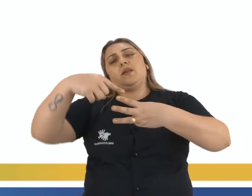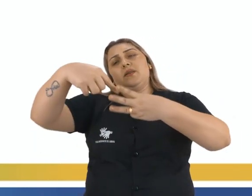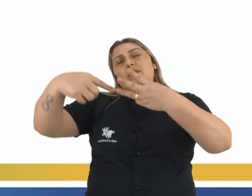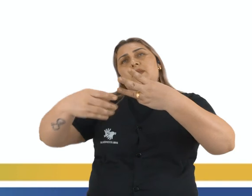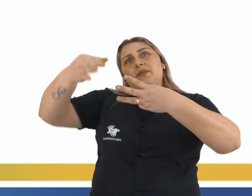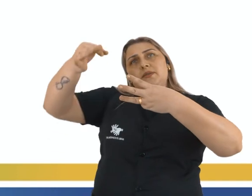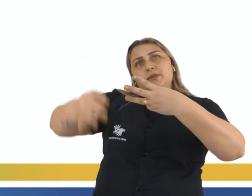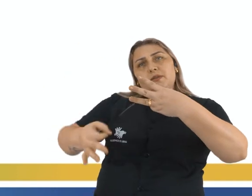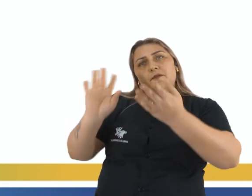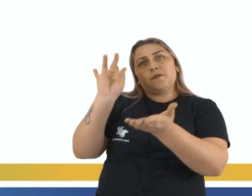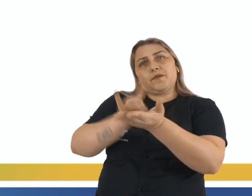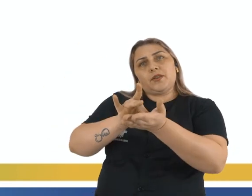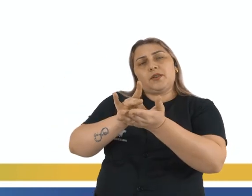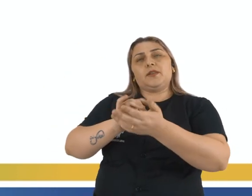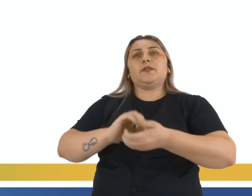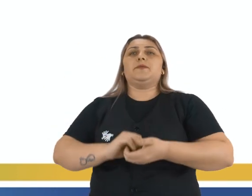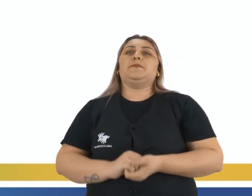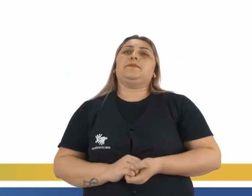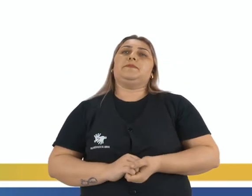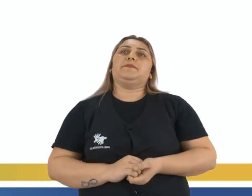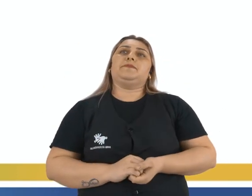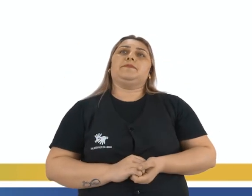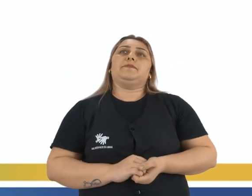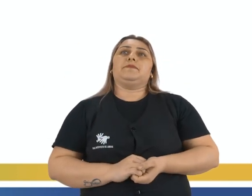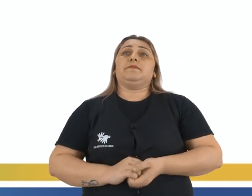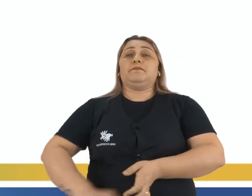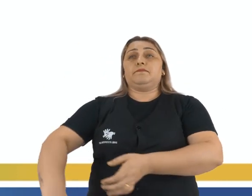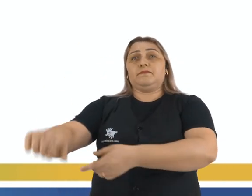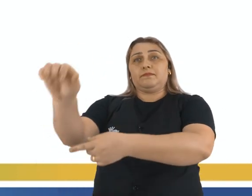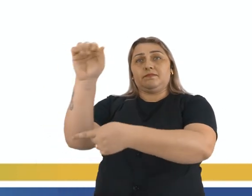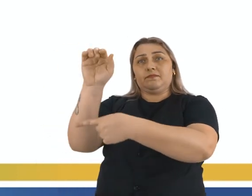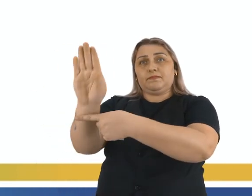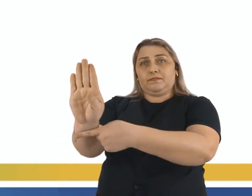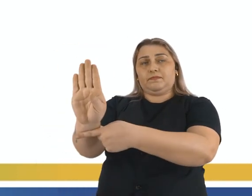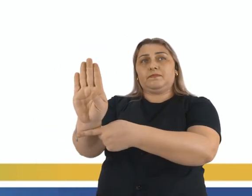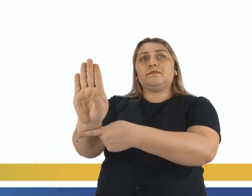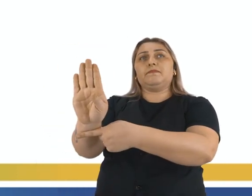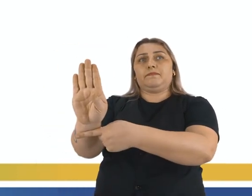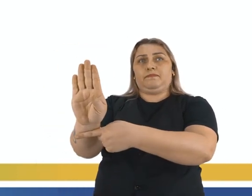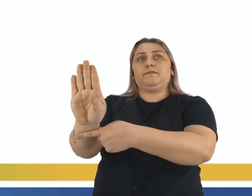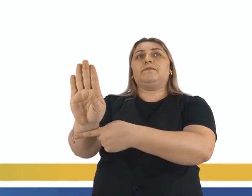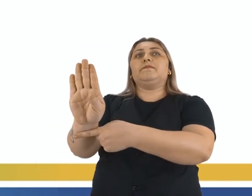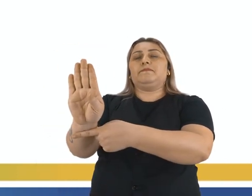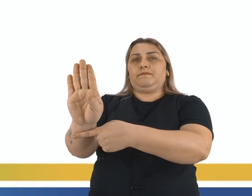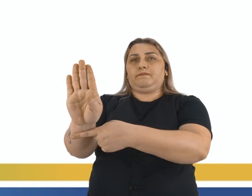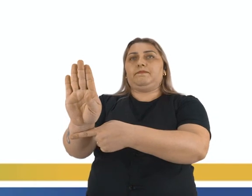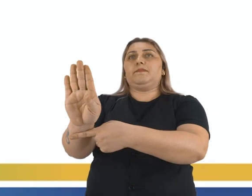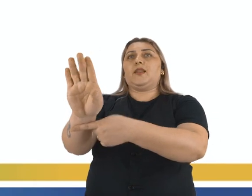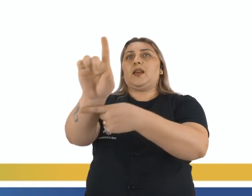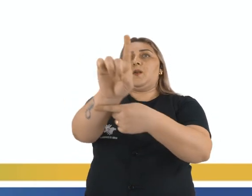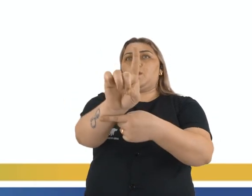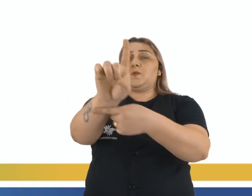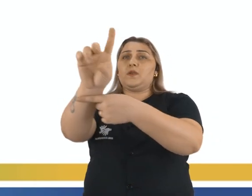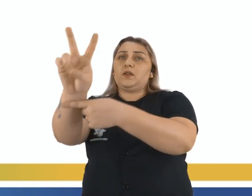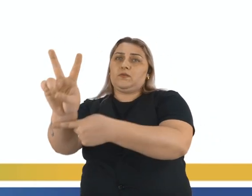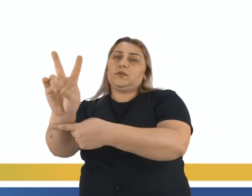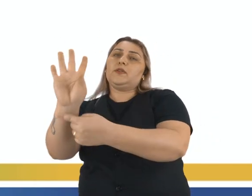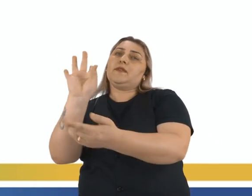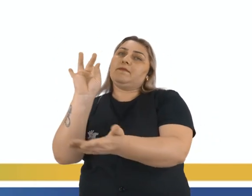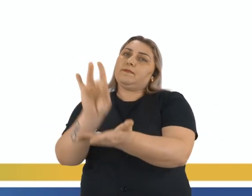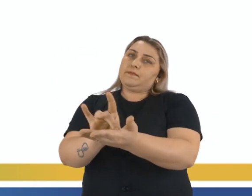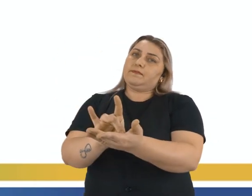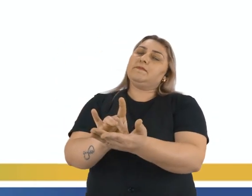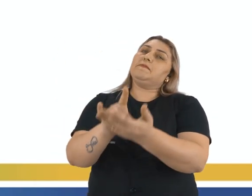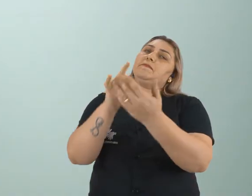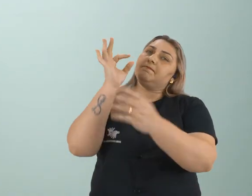verdadeiras? Se você respondeu que A1 e A2 são verdadeiras, você